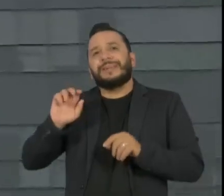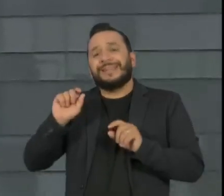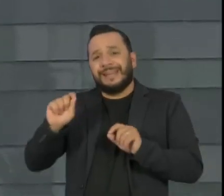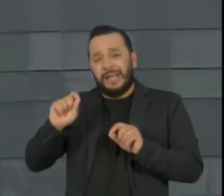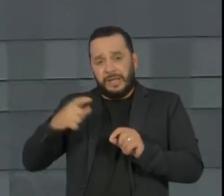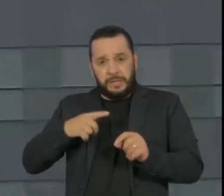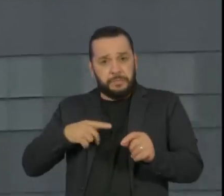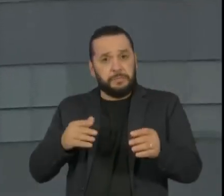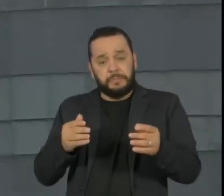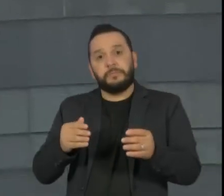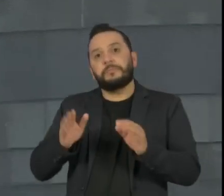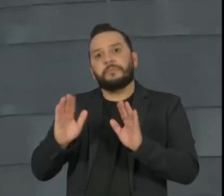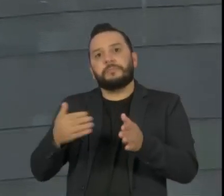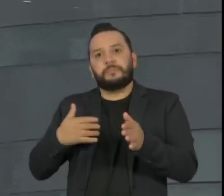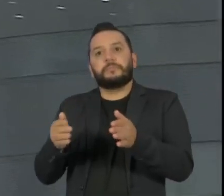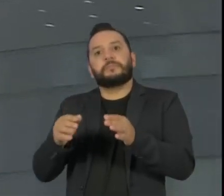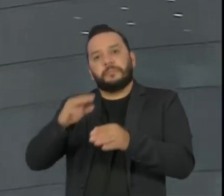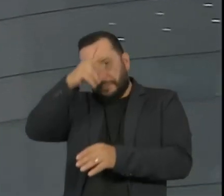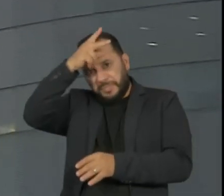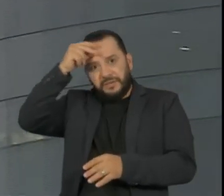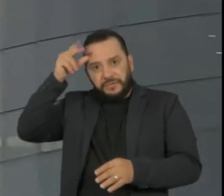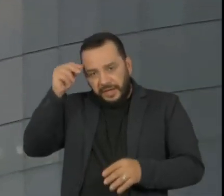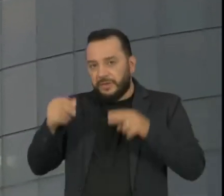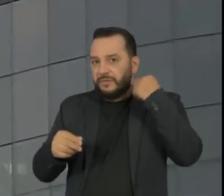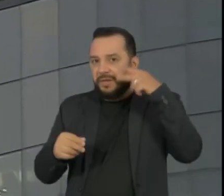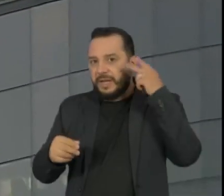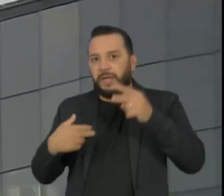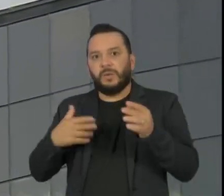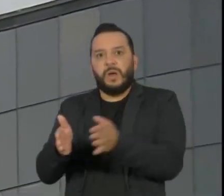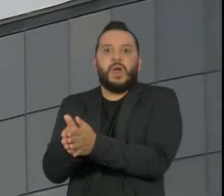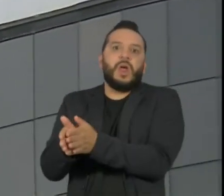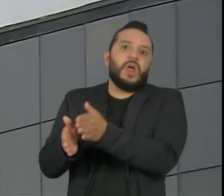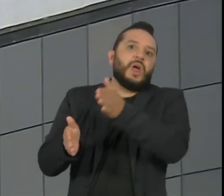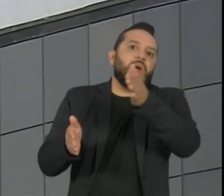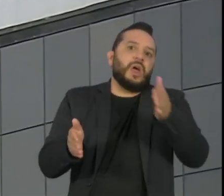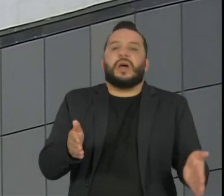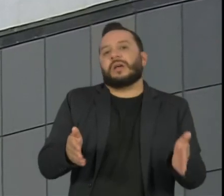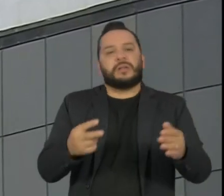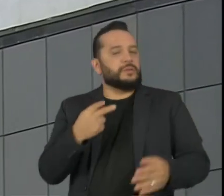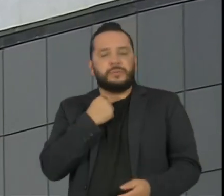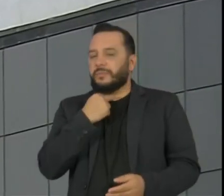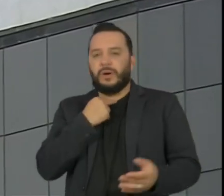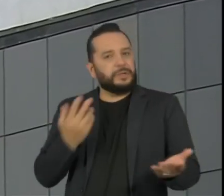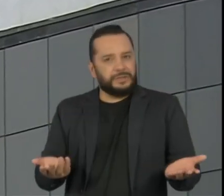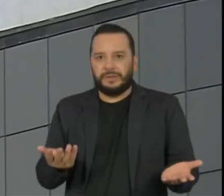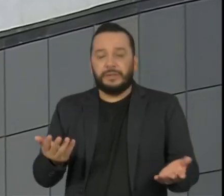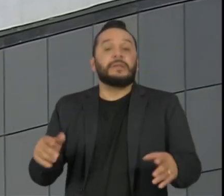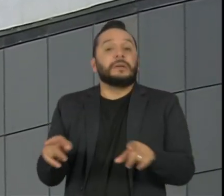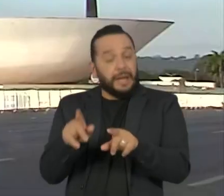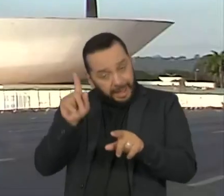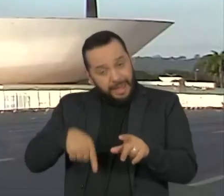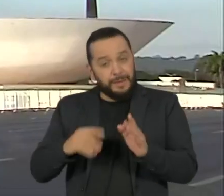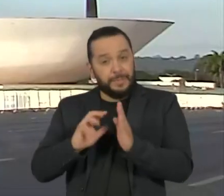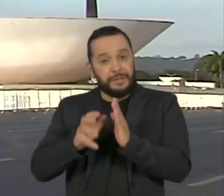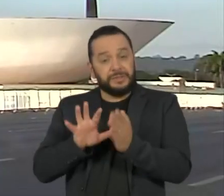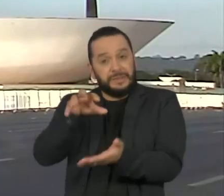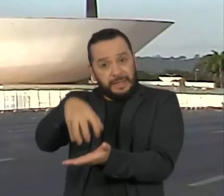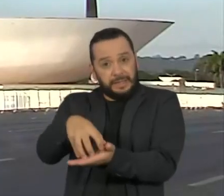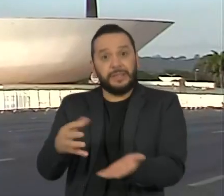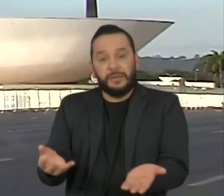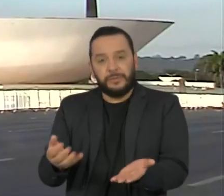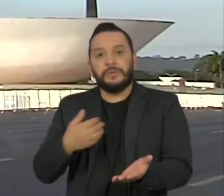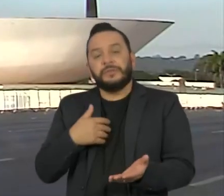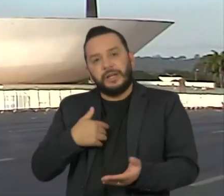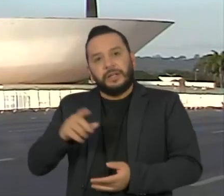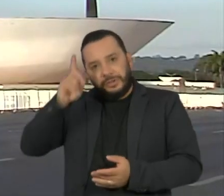prorrogação de mandatos de prefeitos e vereadores, em grande parte filiados a partidos que compõem o Centrão. Para aprovar o